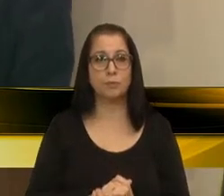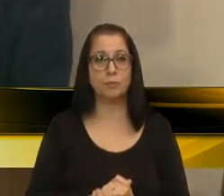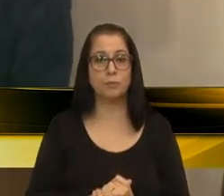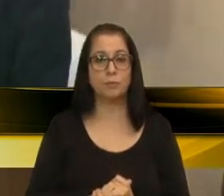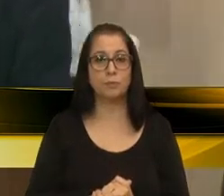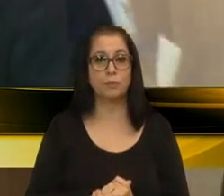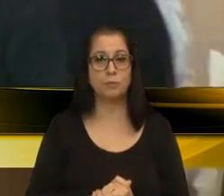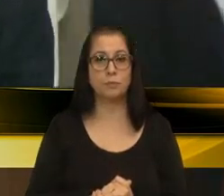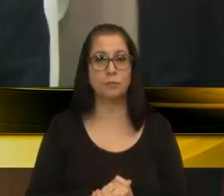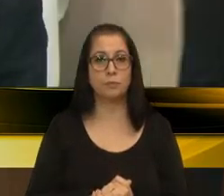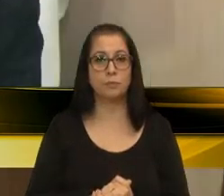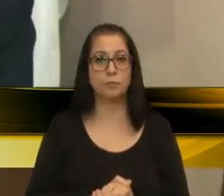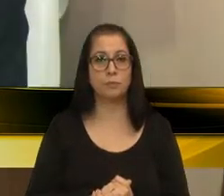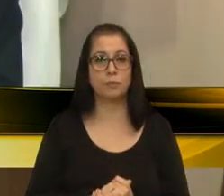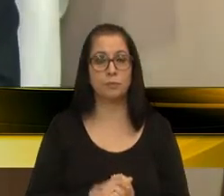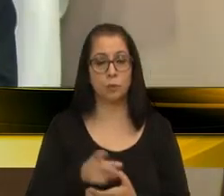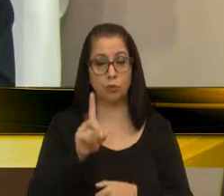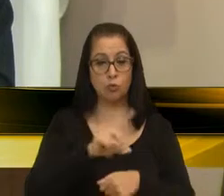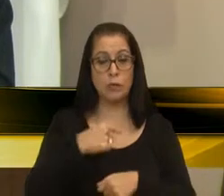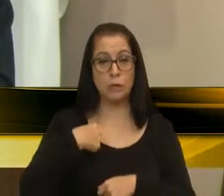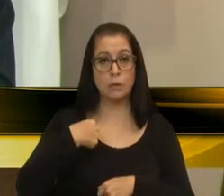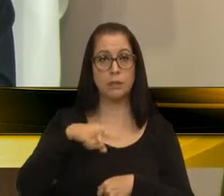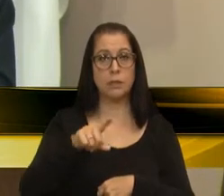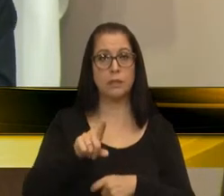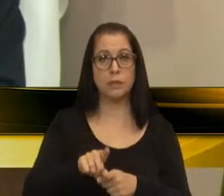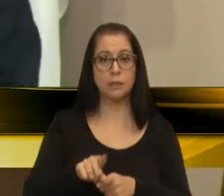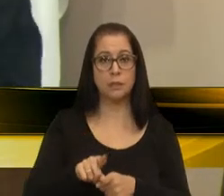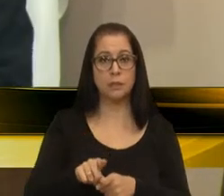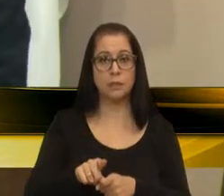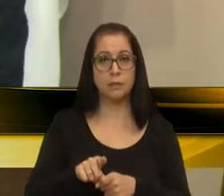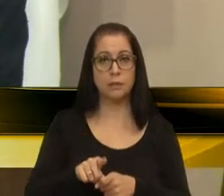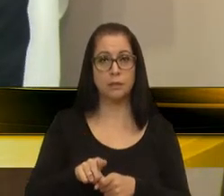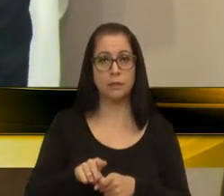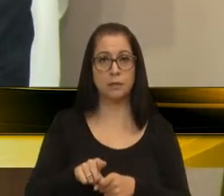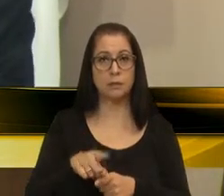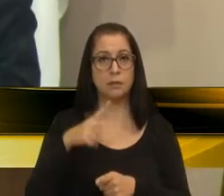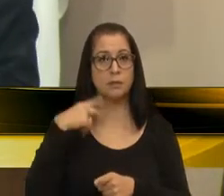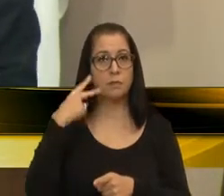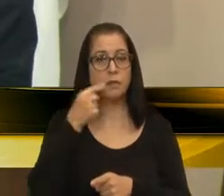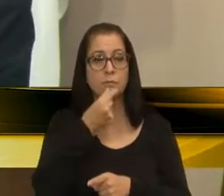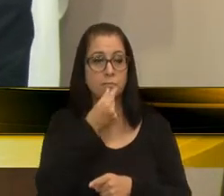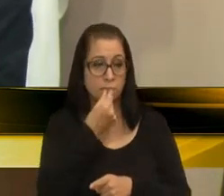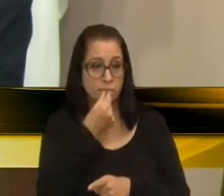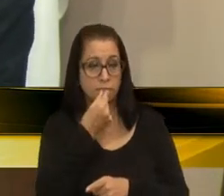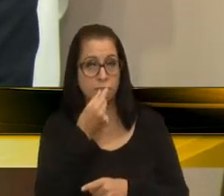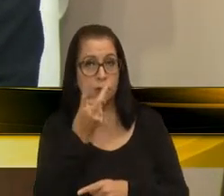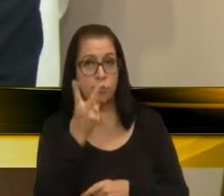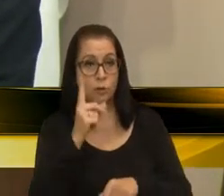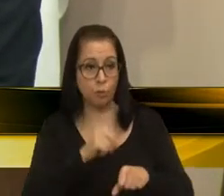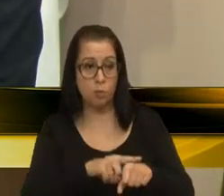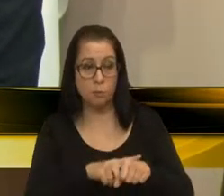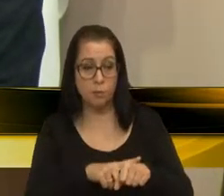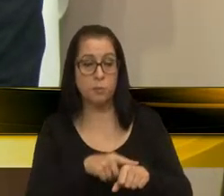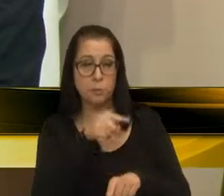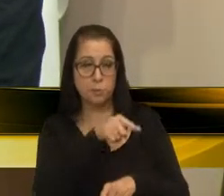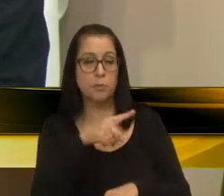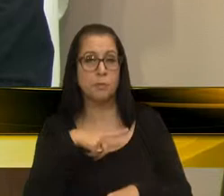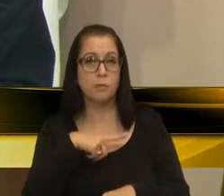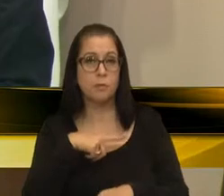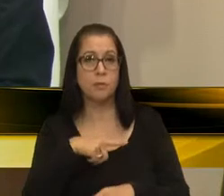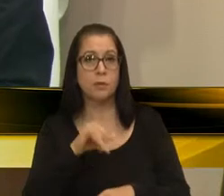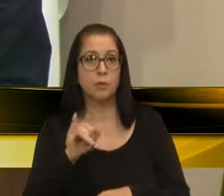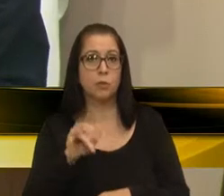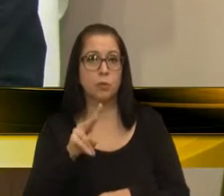aquele dia em que eu estava lá, eu teve duas, em duas situações, vereador Beltrão, dois momentos lá, teve duas